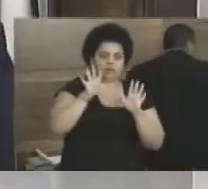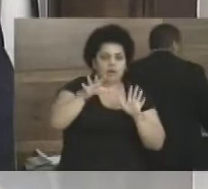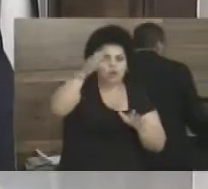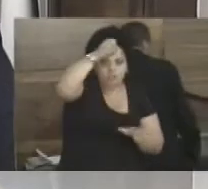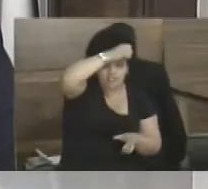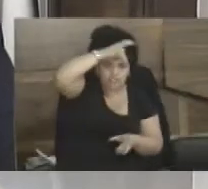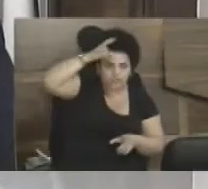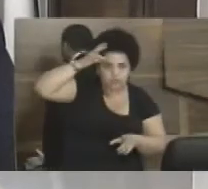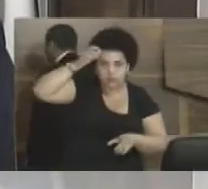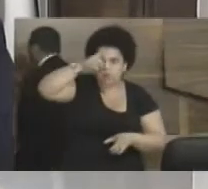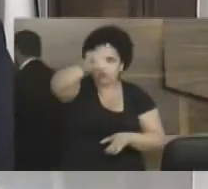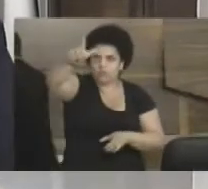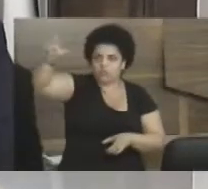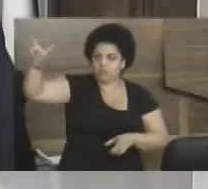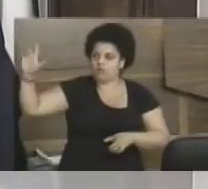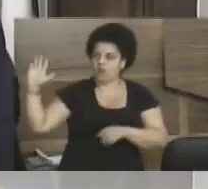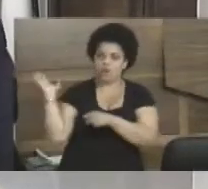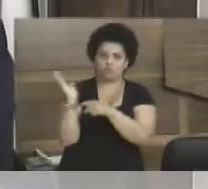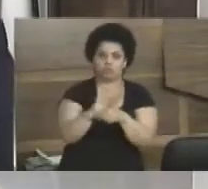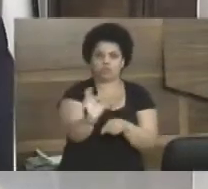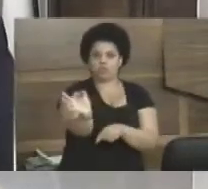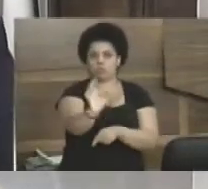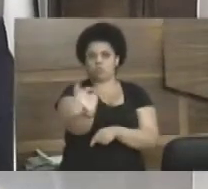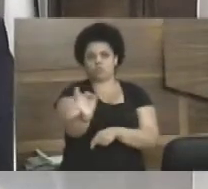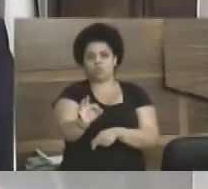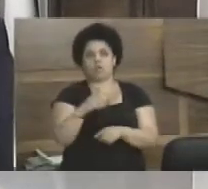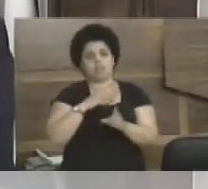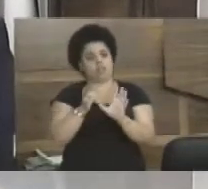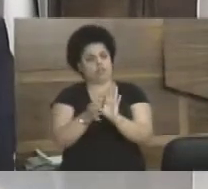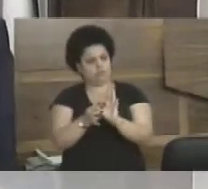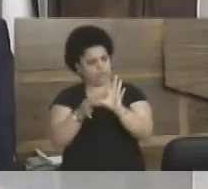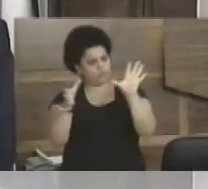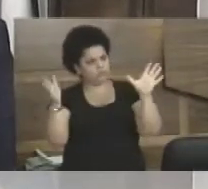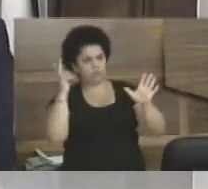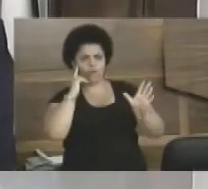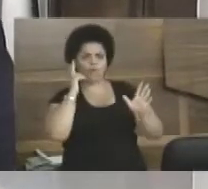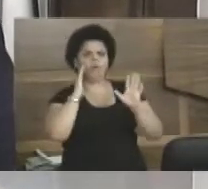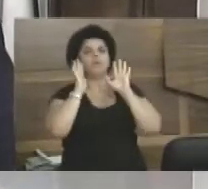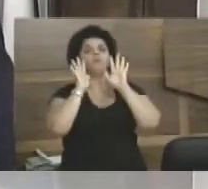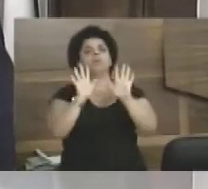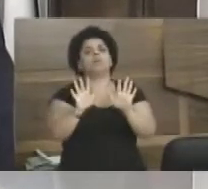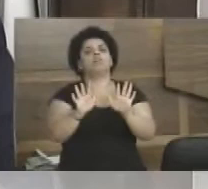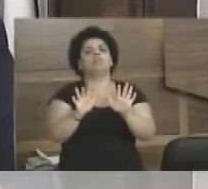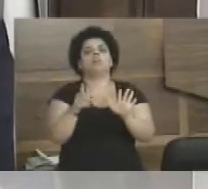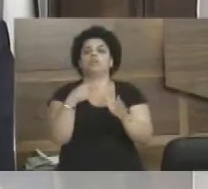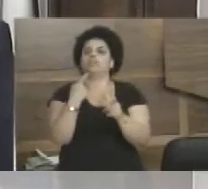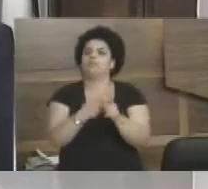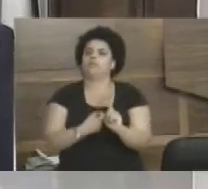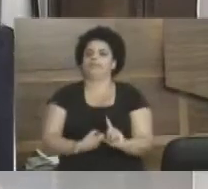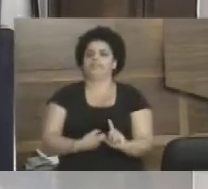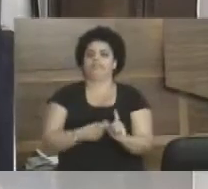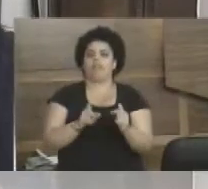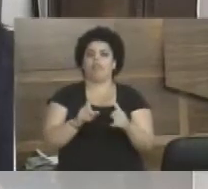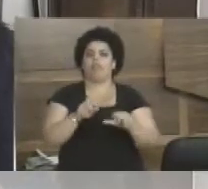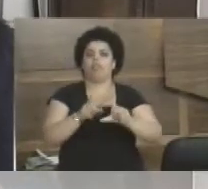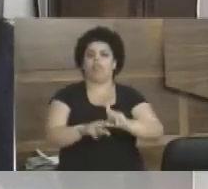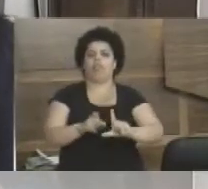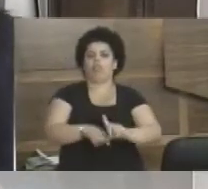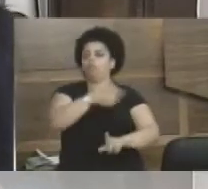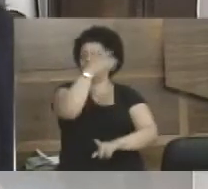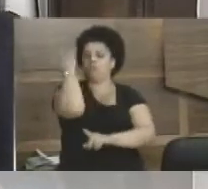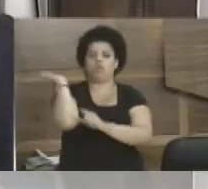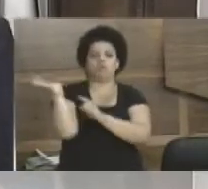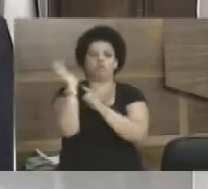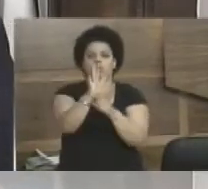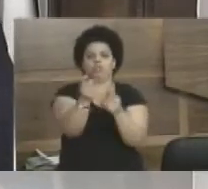o recurso, a gente disponibiliza todo o serviço para essas cidades, mas a gente fica com a conta, ninguém participa com a gente